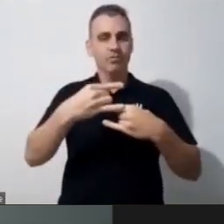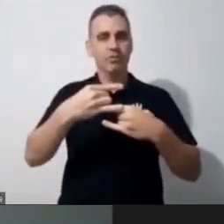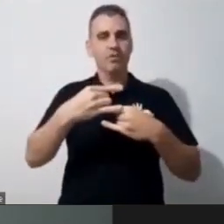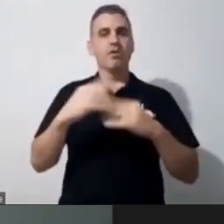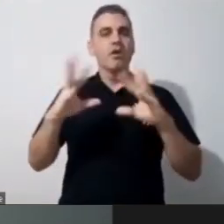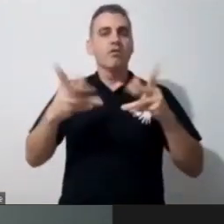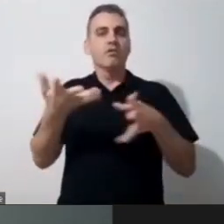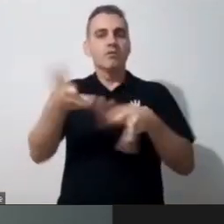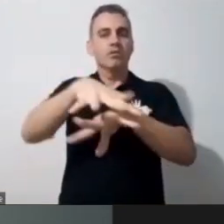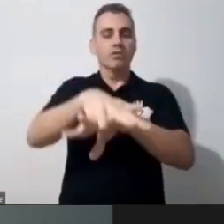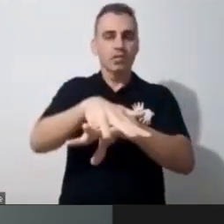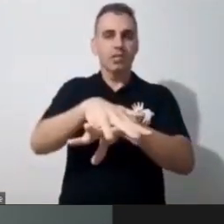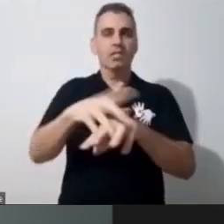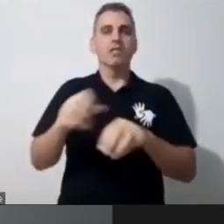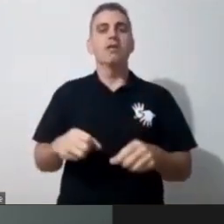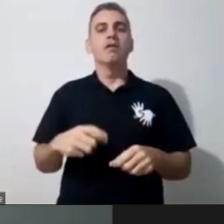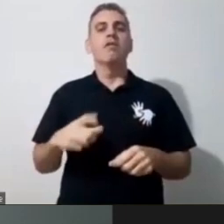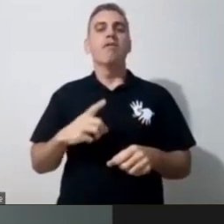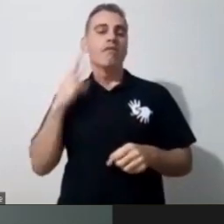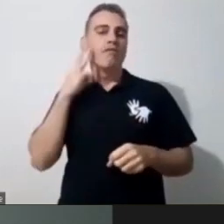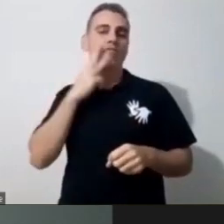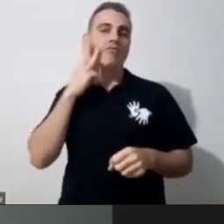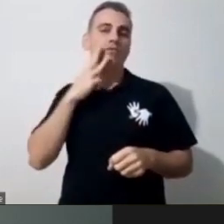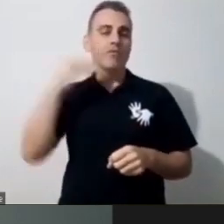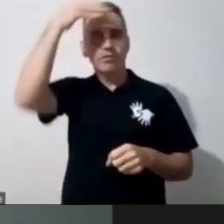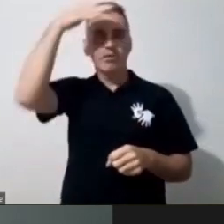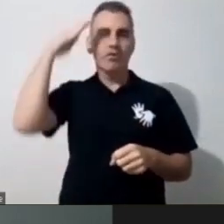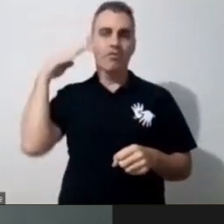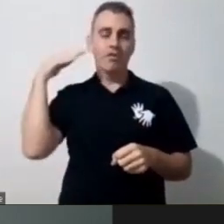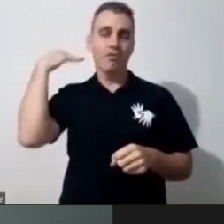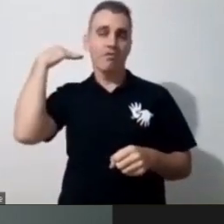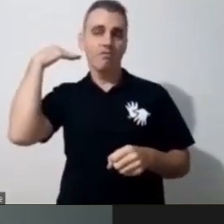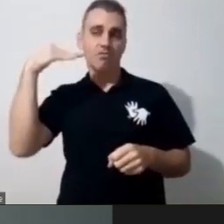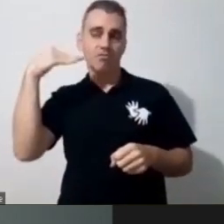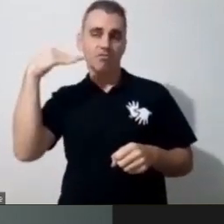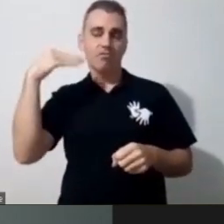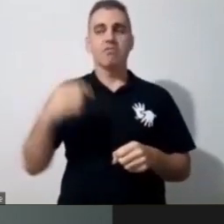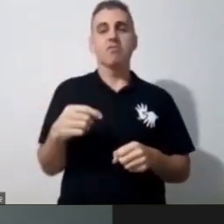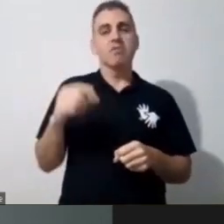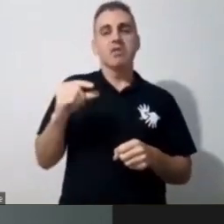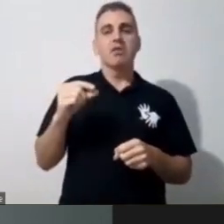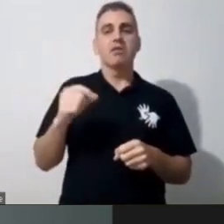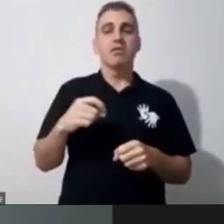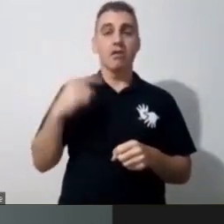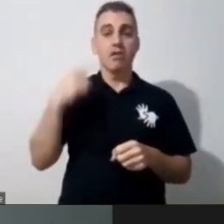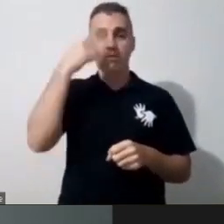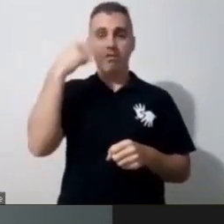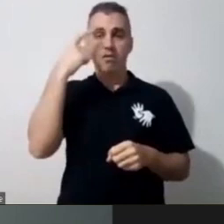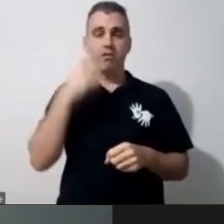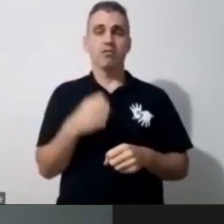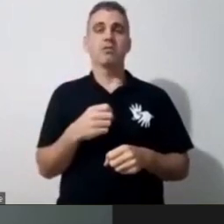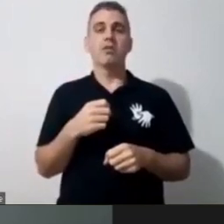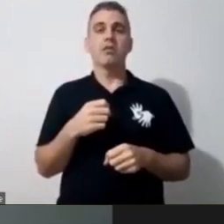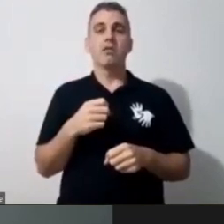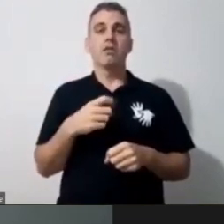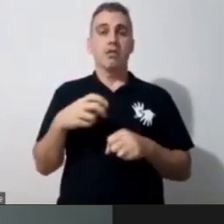Então, eu sou morena, tenho cabelo curto, antes do ombro, tenho olhos castanhos, estou